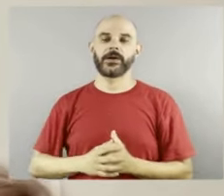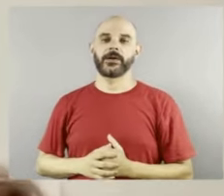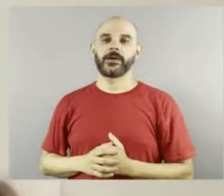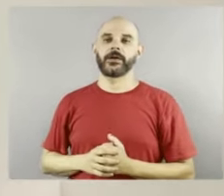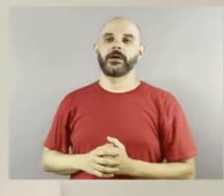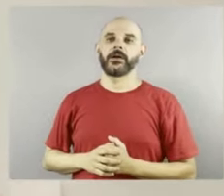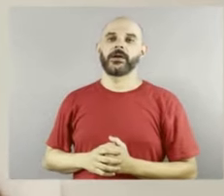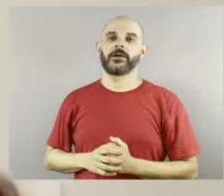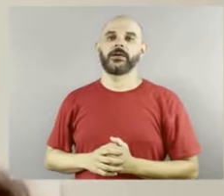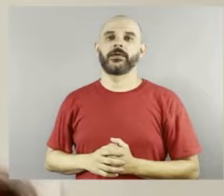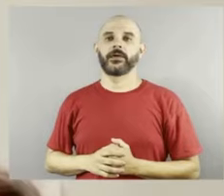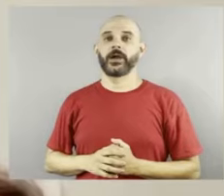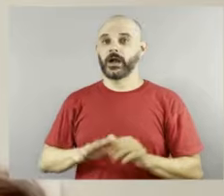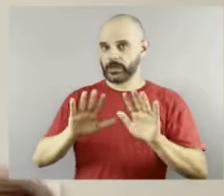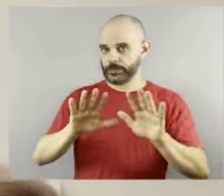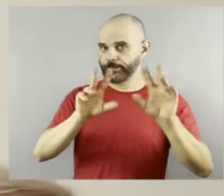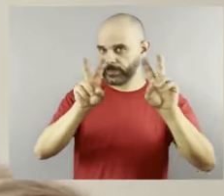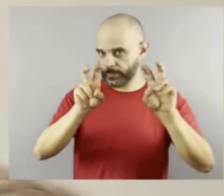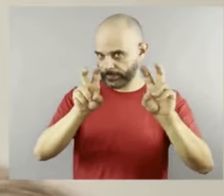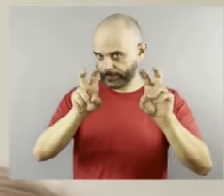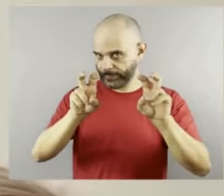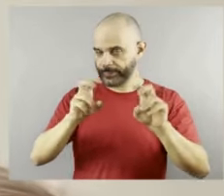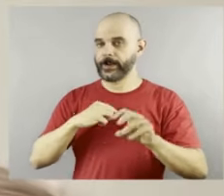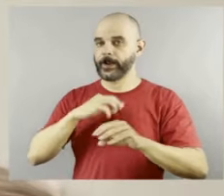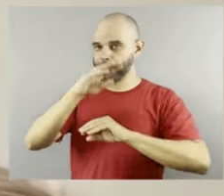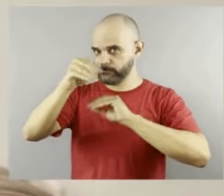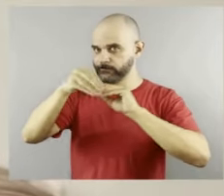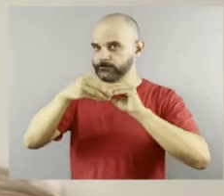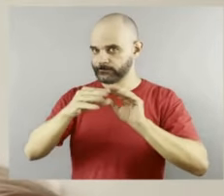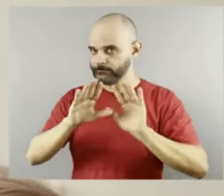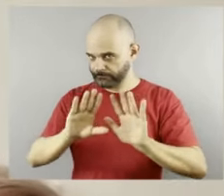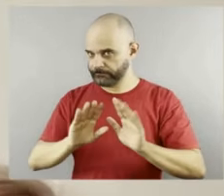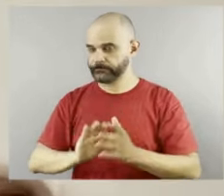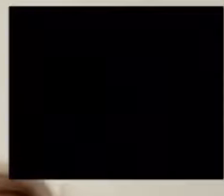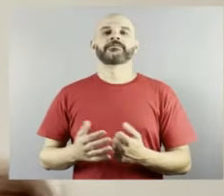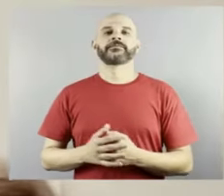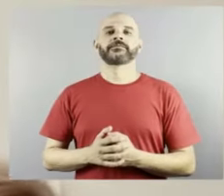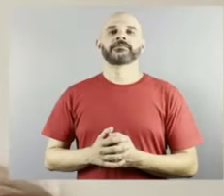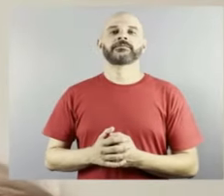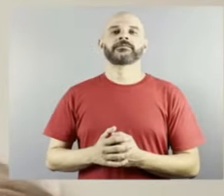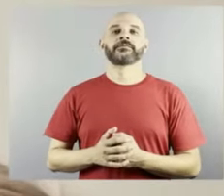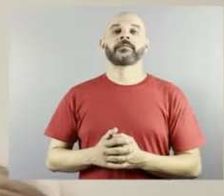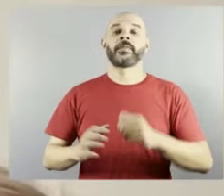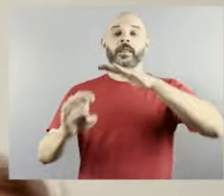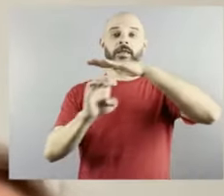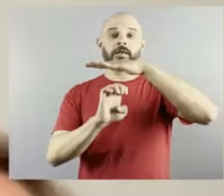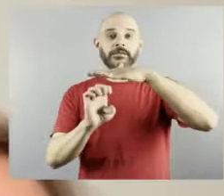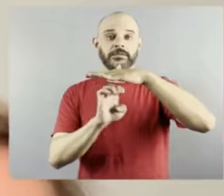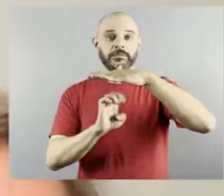quero fazer um parênteses. As empresas, elas são uma chancela